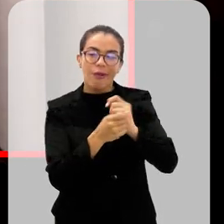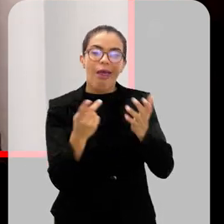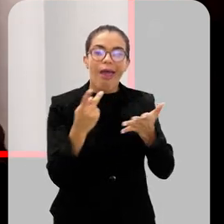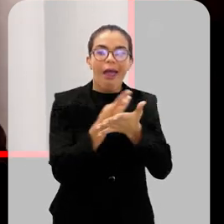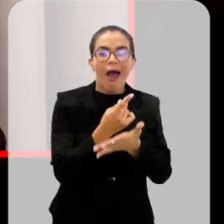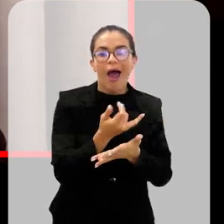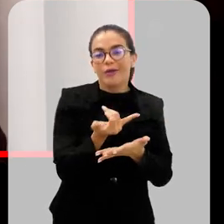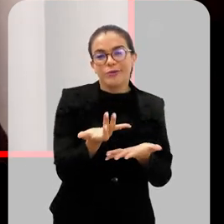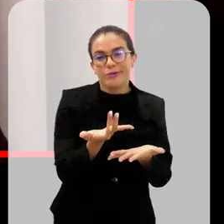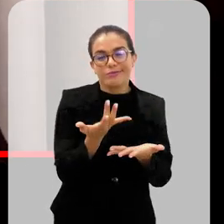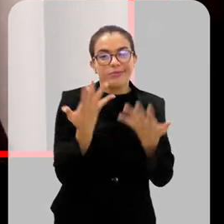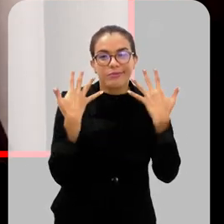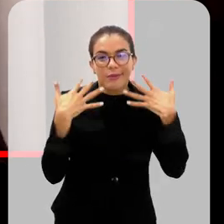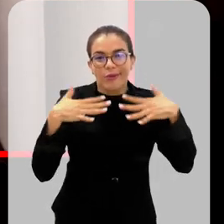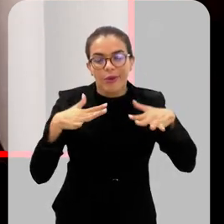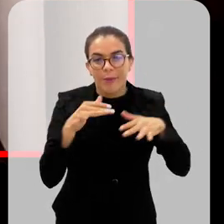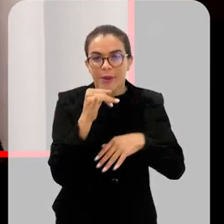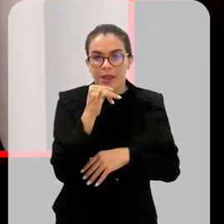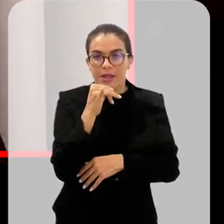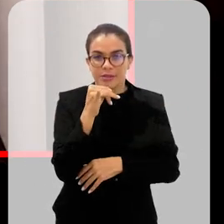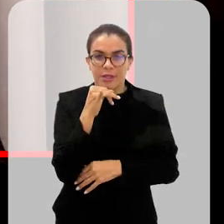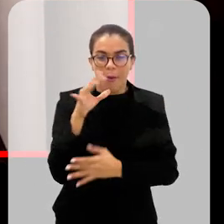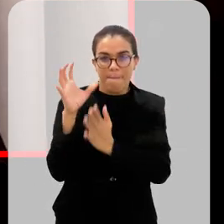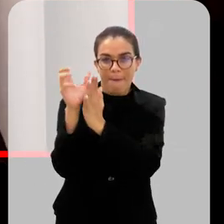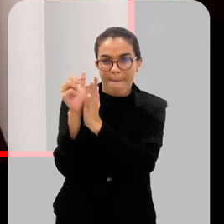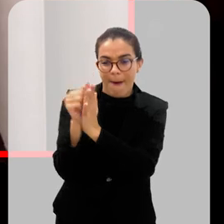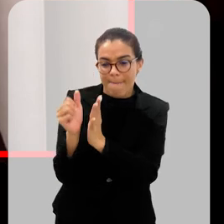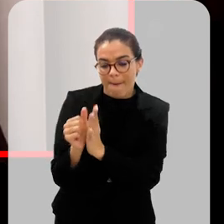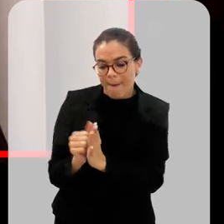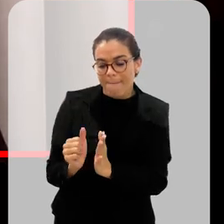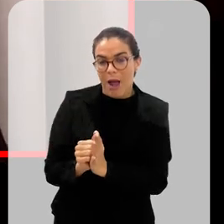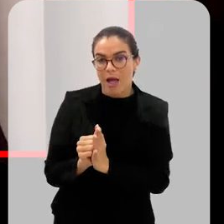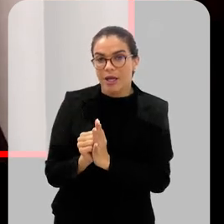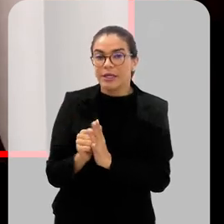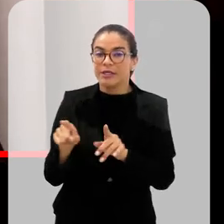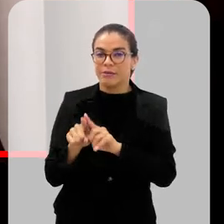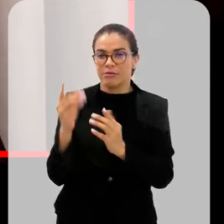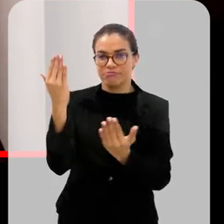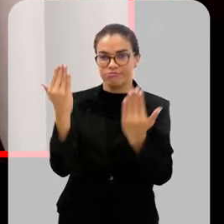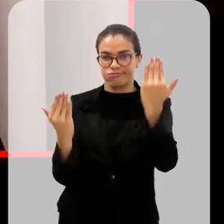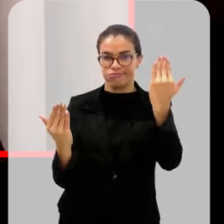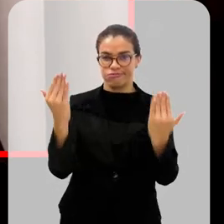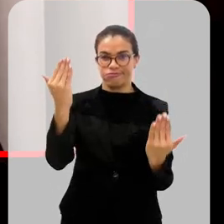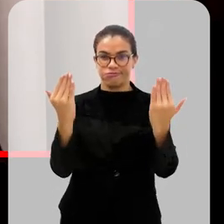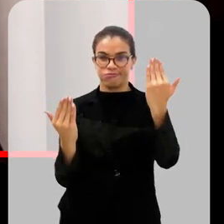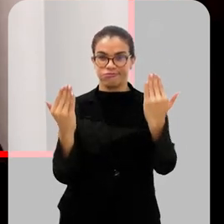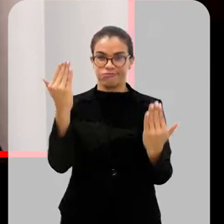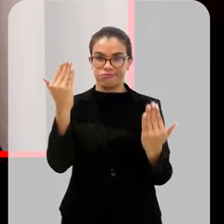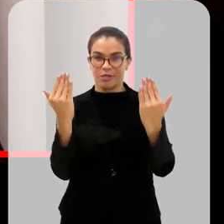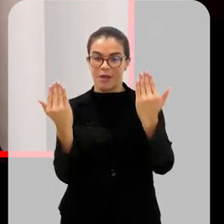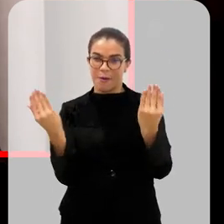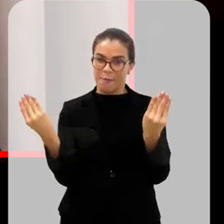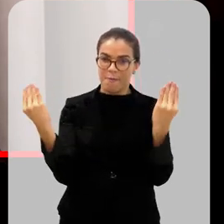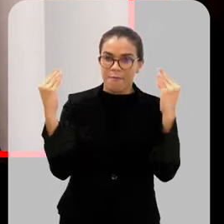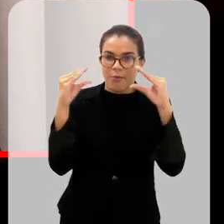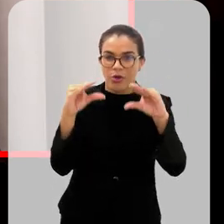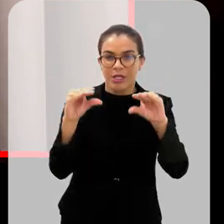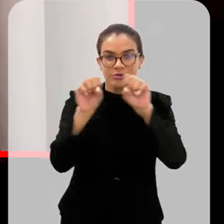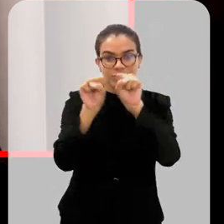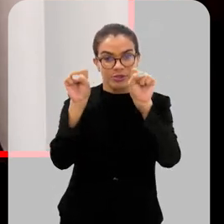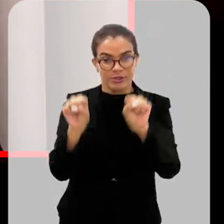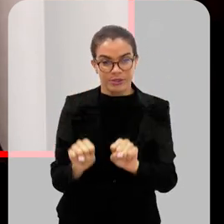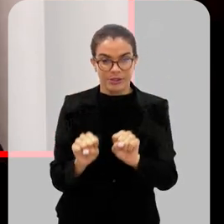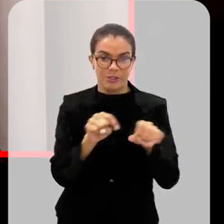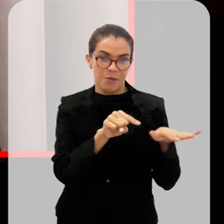que existe no sistema de notificação e estima os casos que seriam lançados no sistema aquela